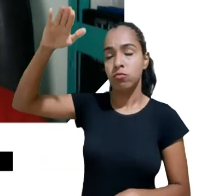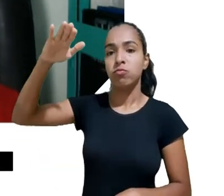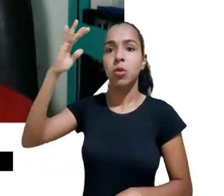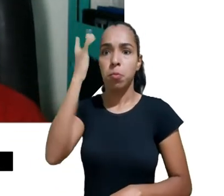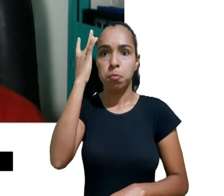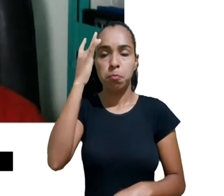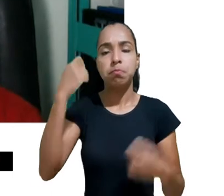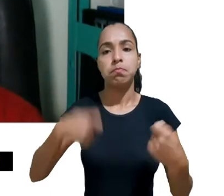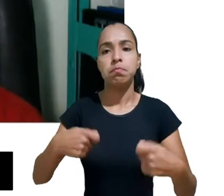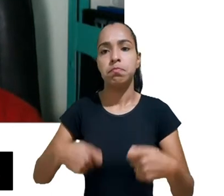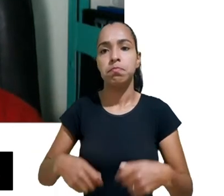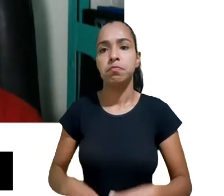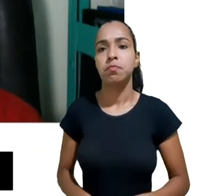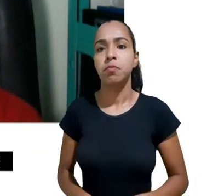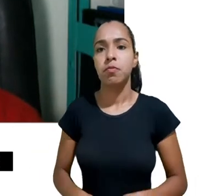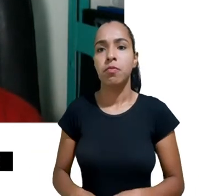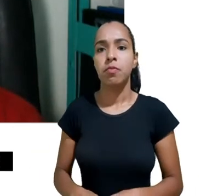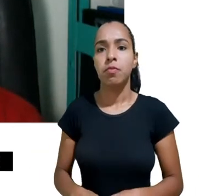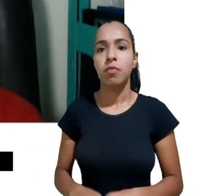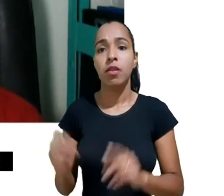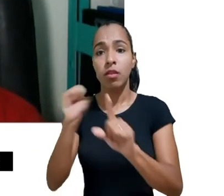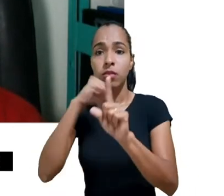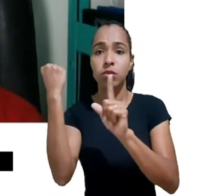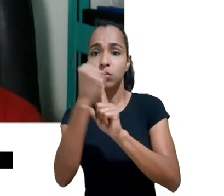geral acho que a gente precisa olhar